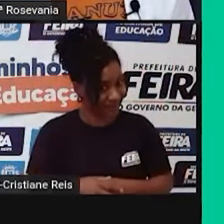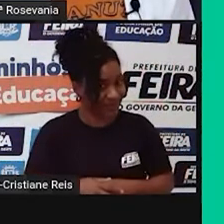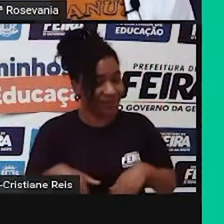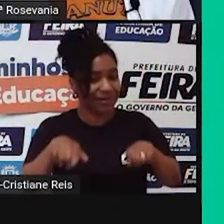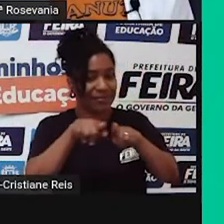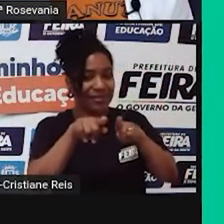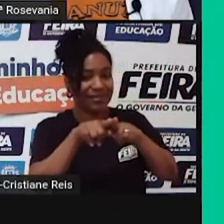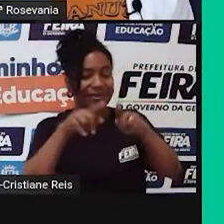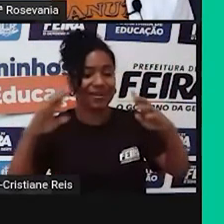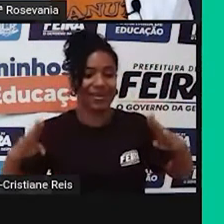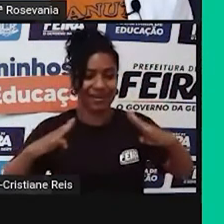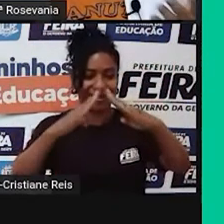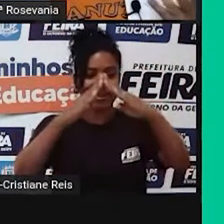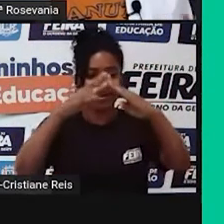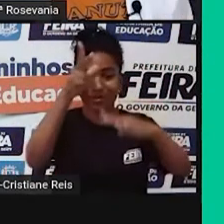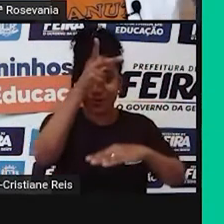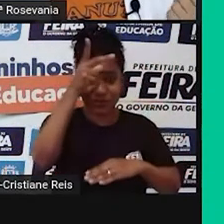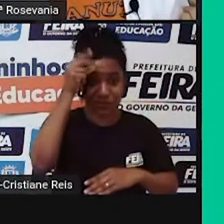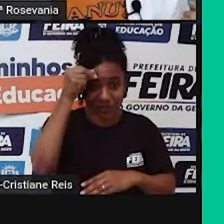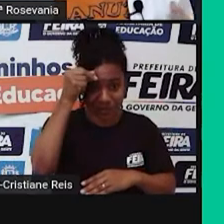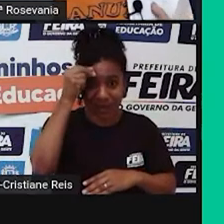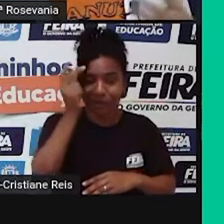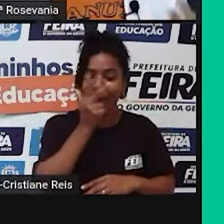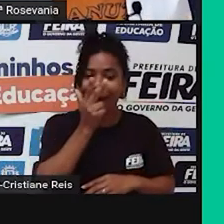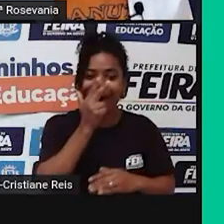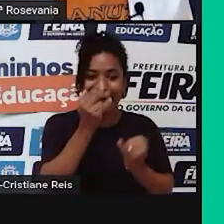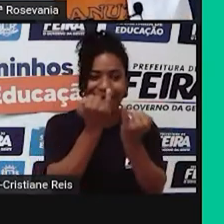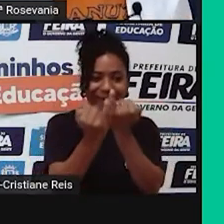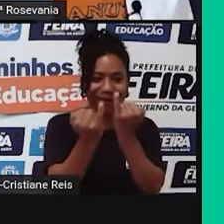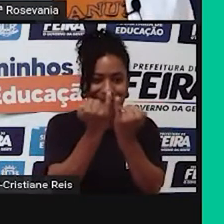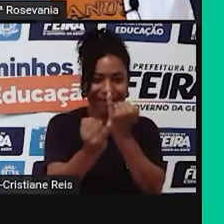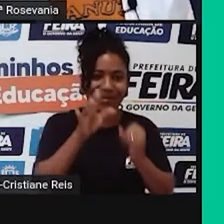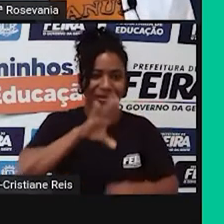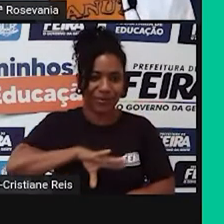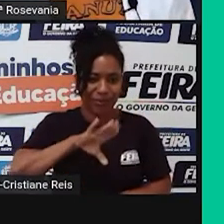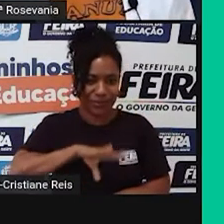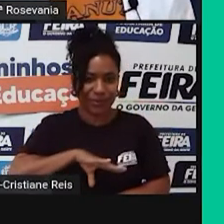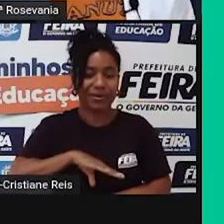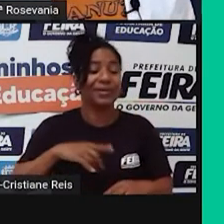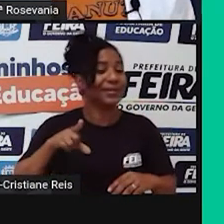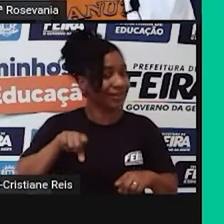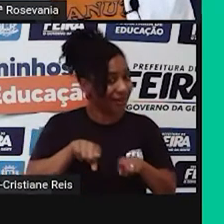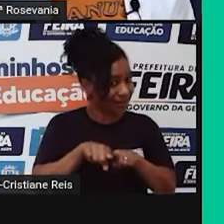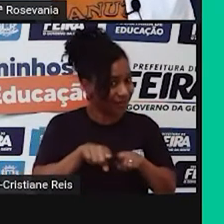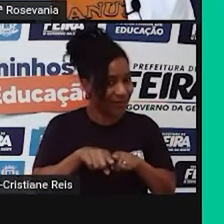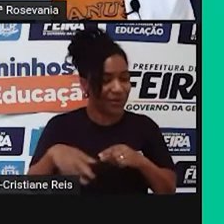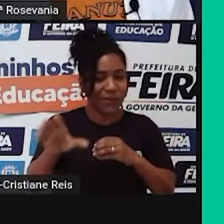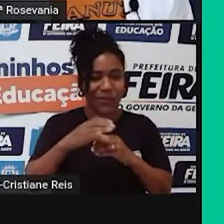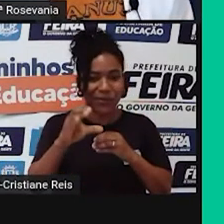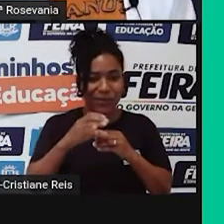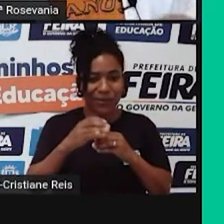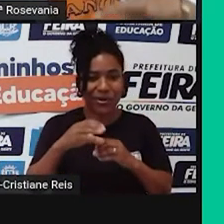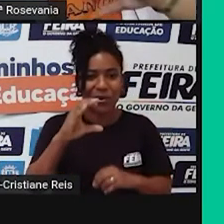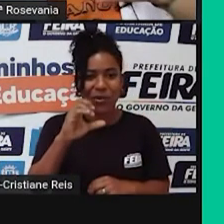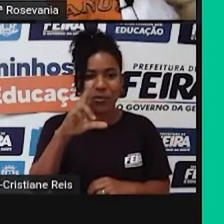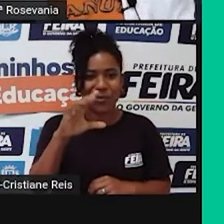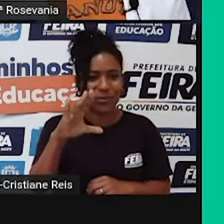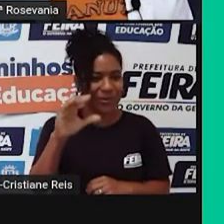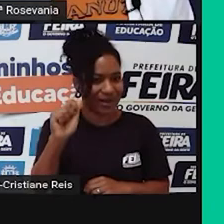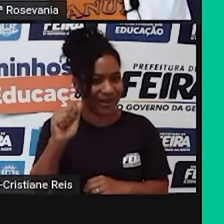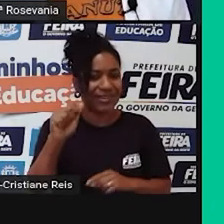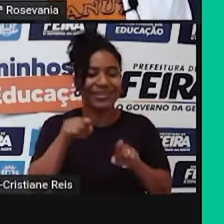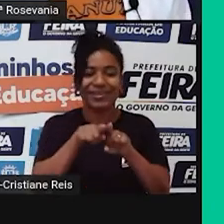prefeitura, que é um dos principais prédios que a gente tem assim, tem o Cuca ainda também, né, com essa característica aí. Então,